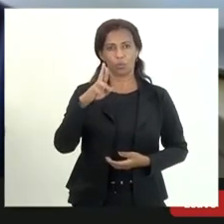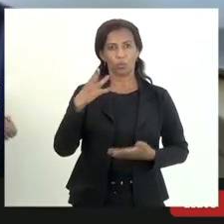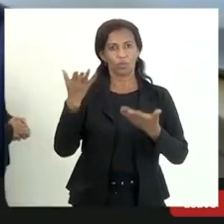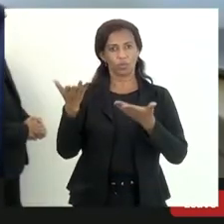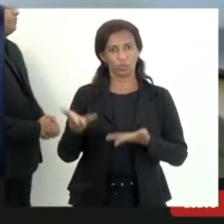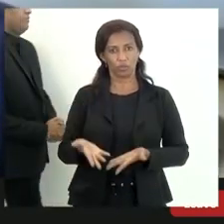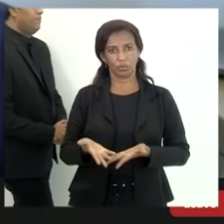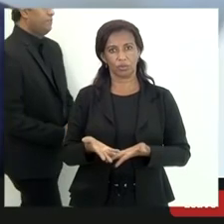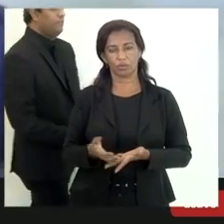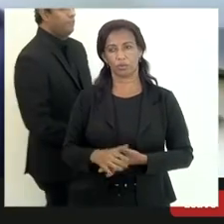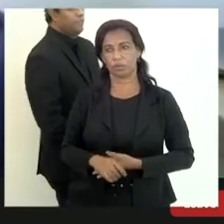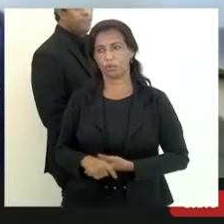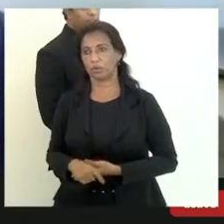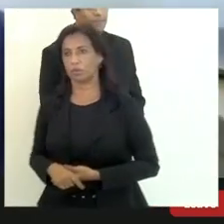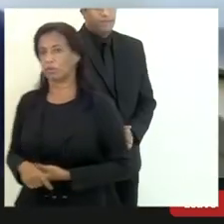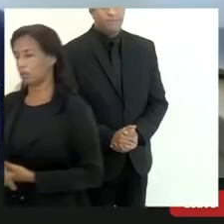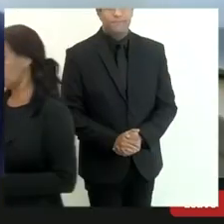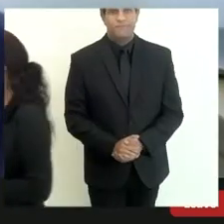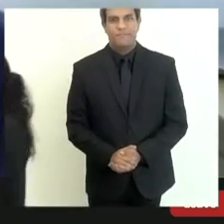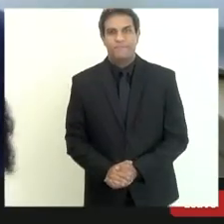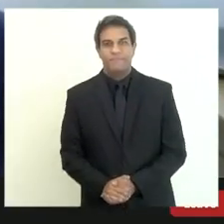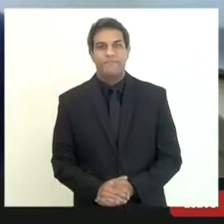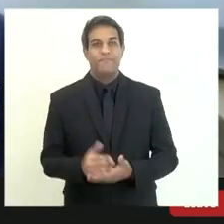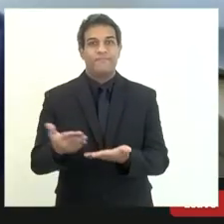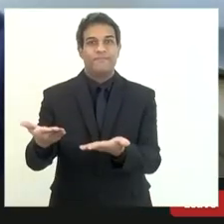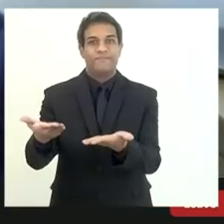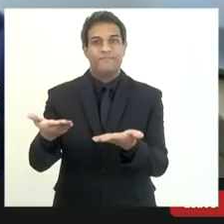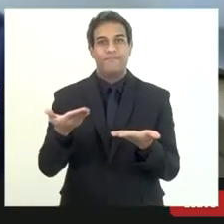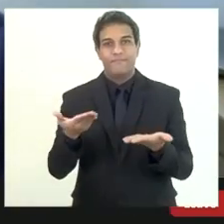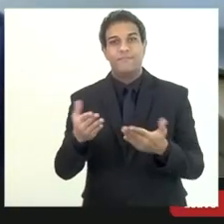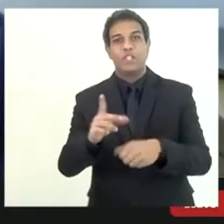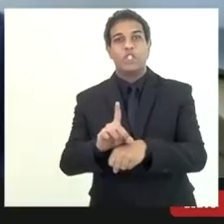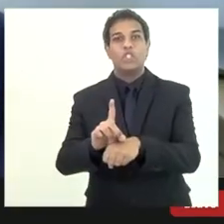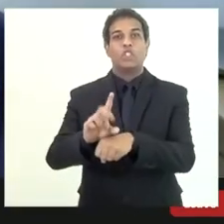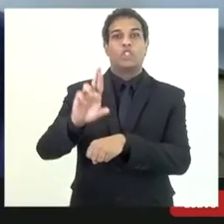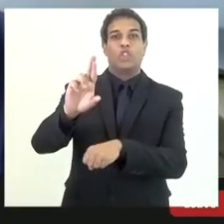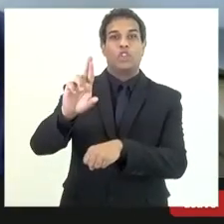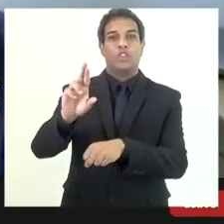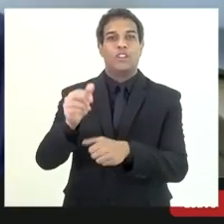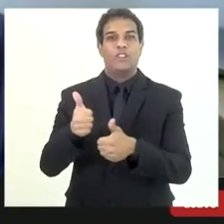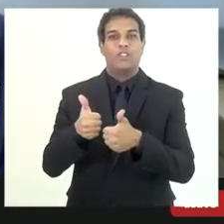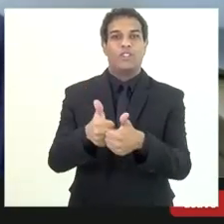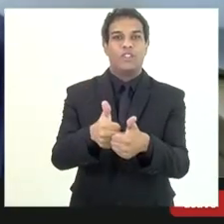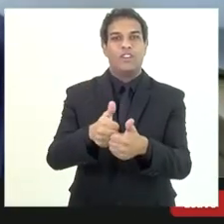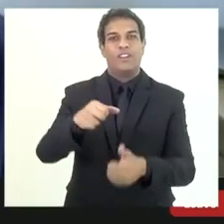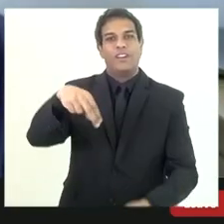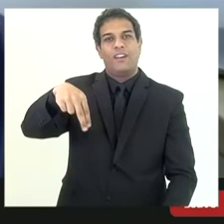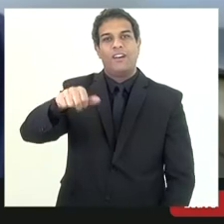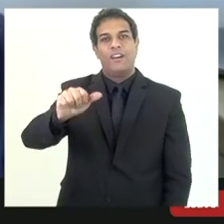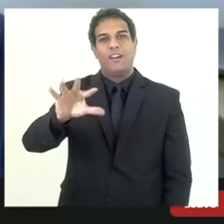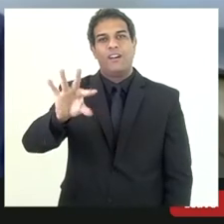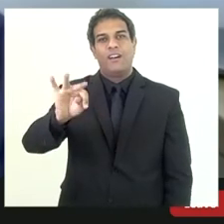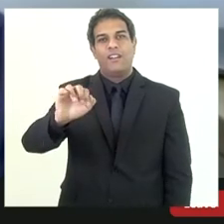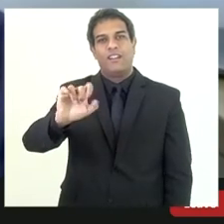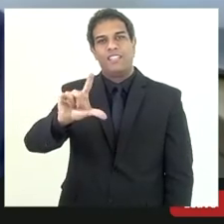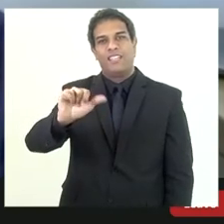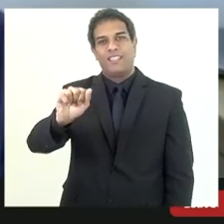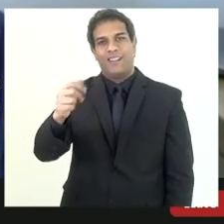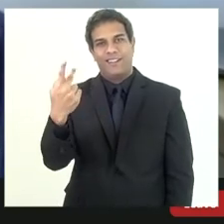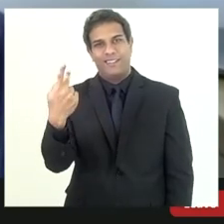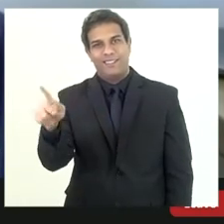aí me acompanhando que é a doutora Natália com a sua